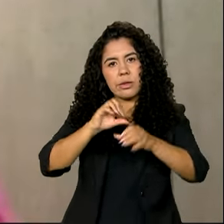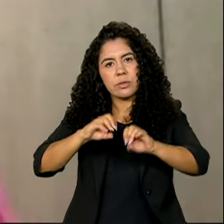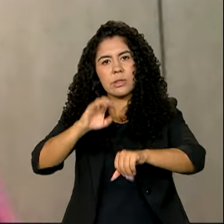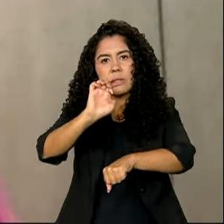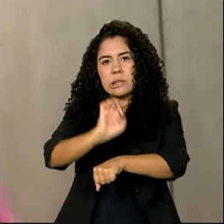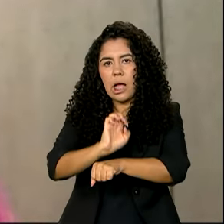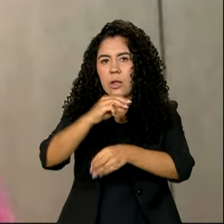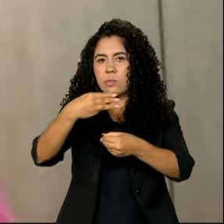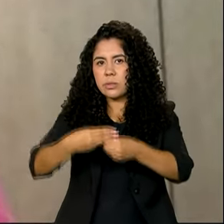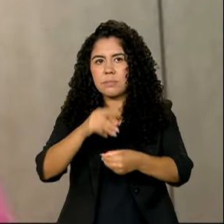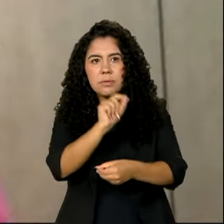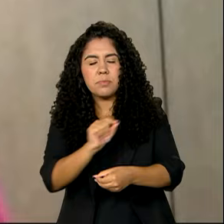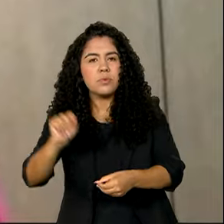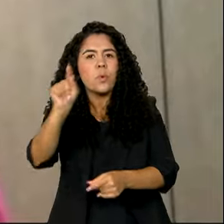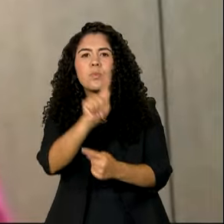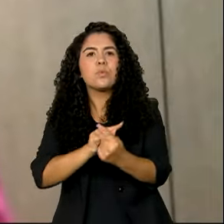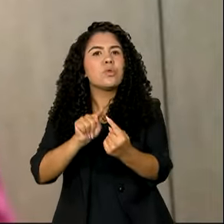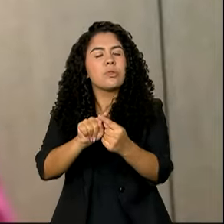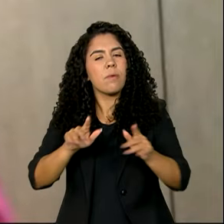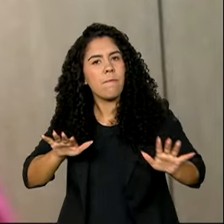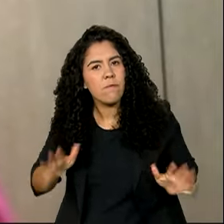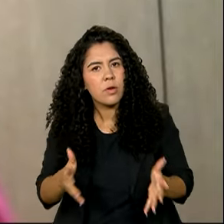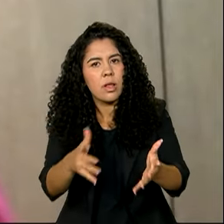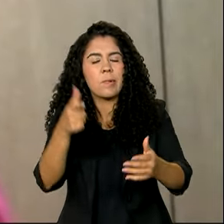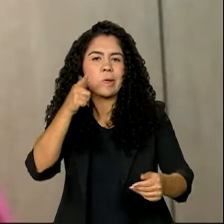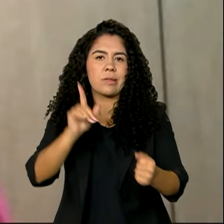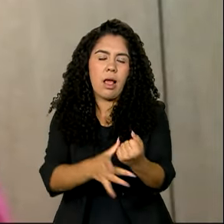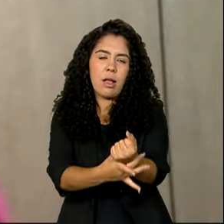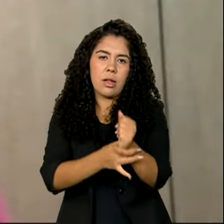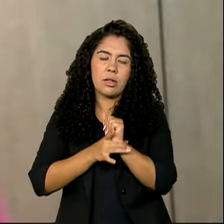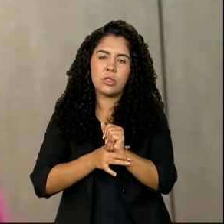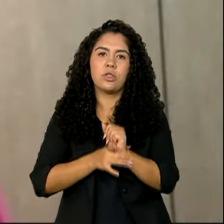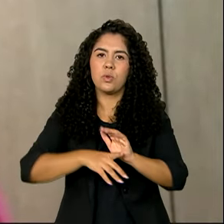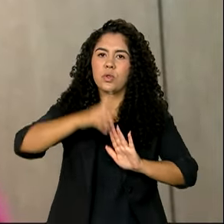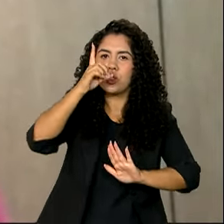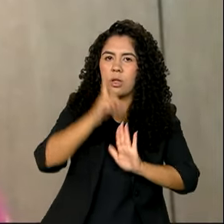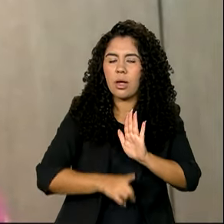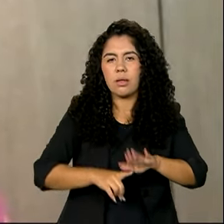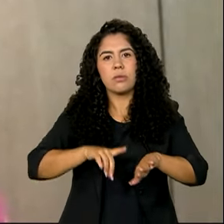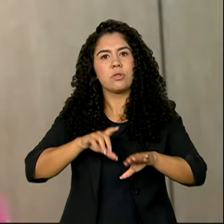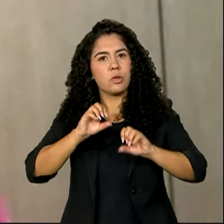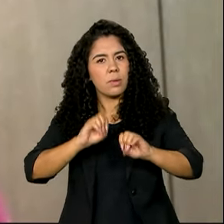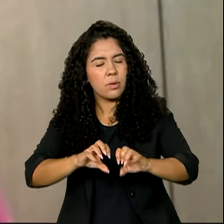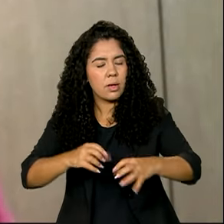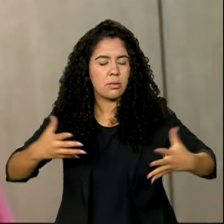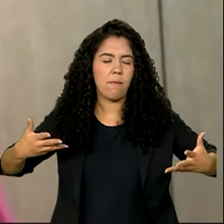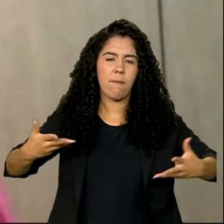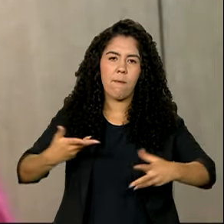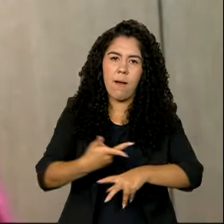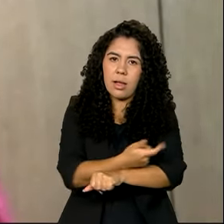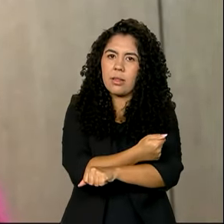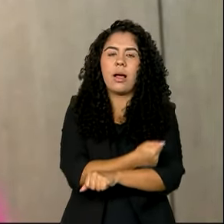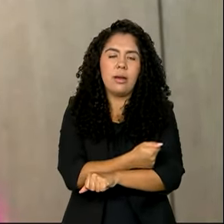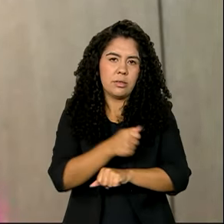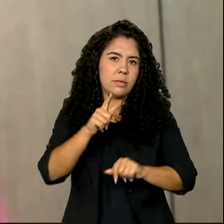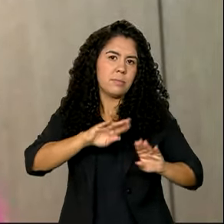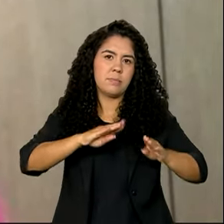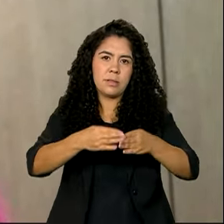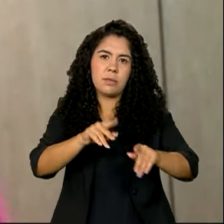fortalecer e garantir direitos de aprendizagem de qualidade, que é um direito de todas as crianças, adolescentes e jovens